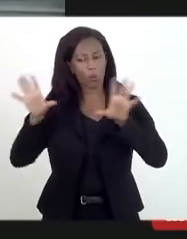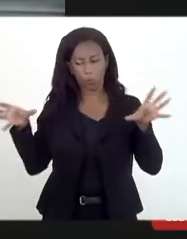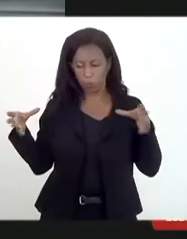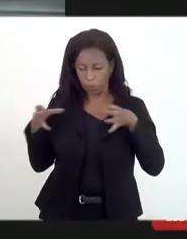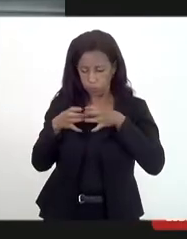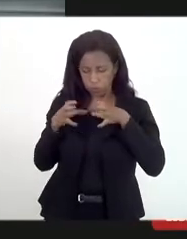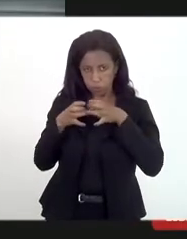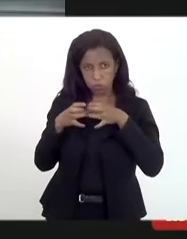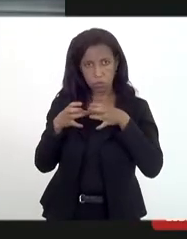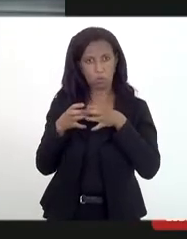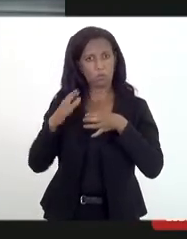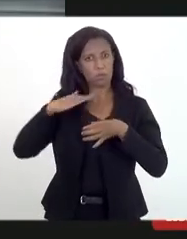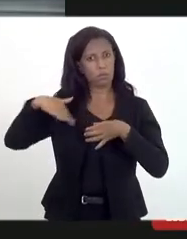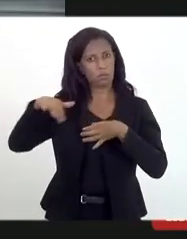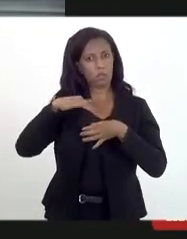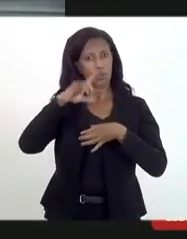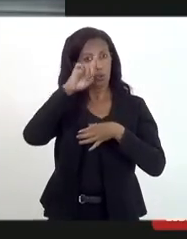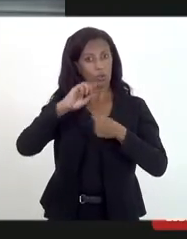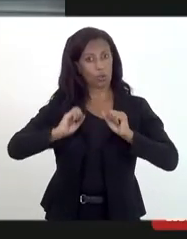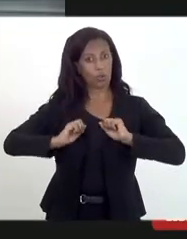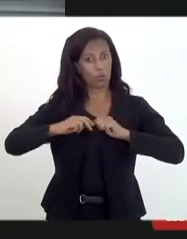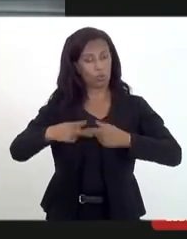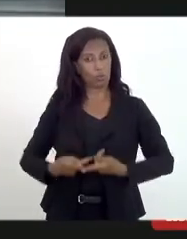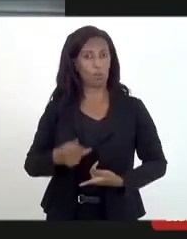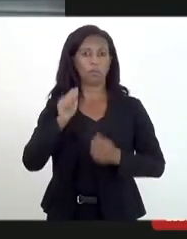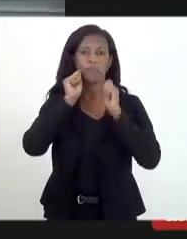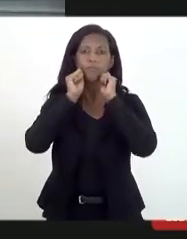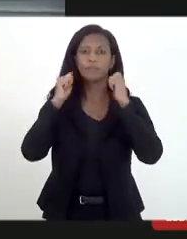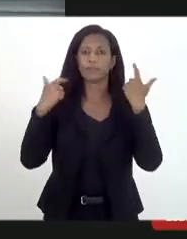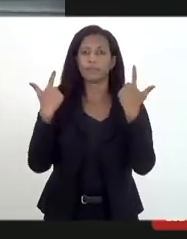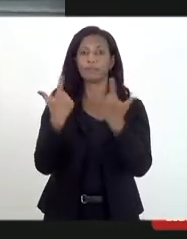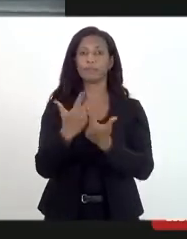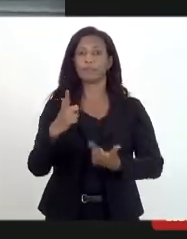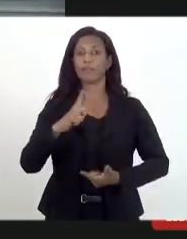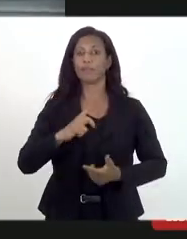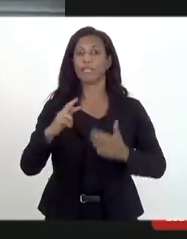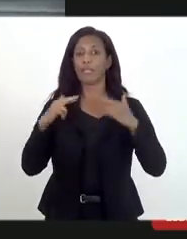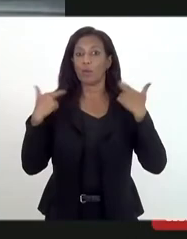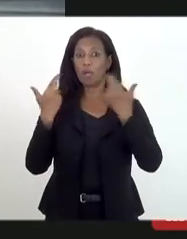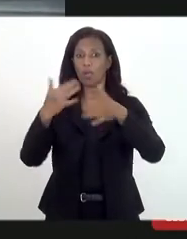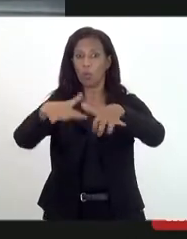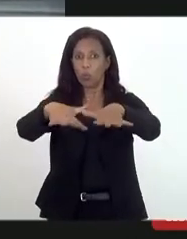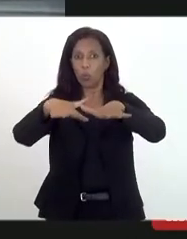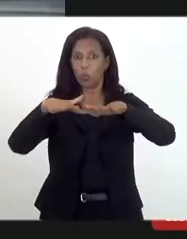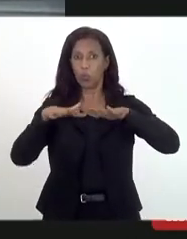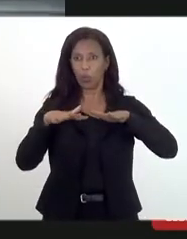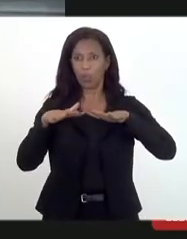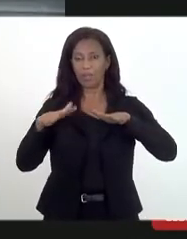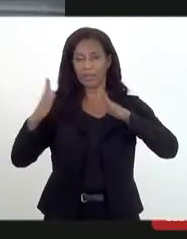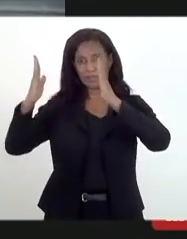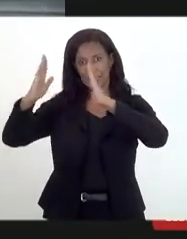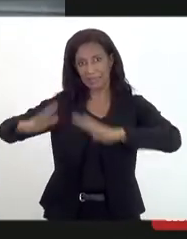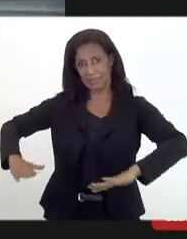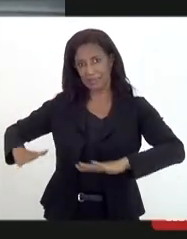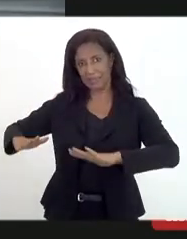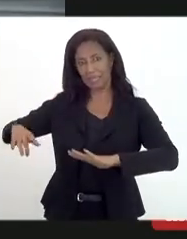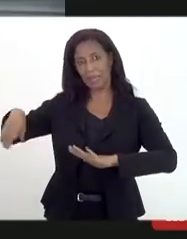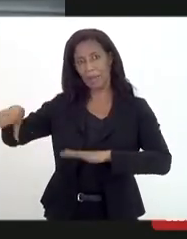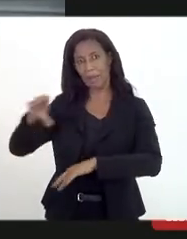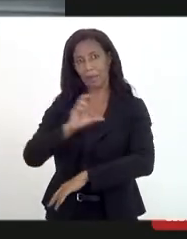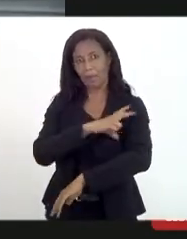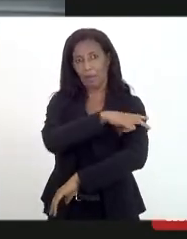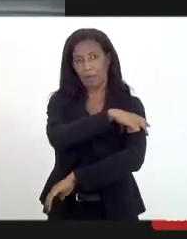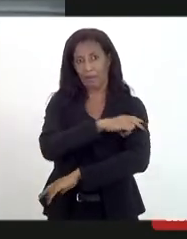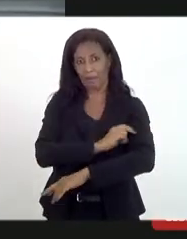pela Comissão de Defesa dos Direitos Humanos da LERD, que realizou uma audiência pública num terreiro de Candomblé,